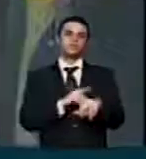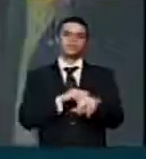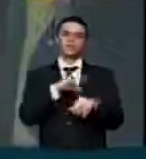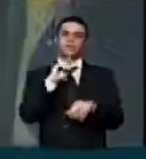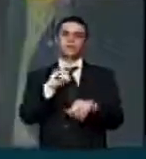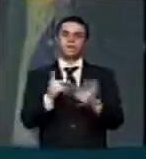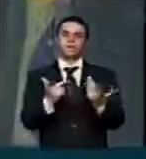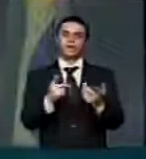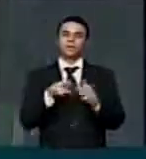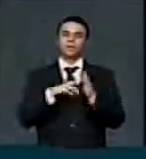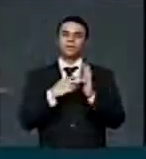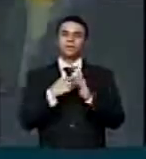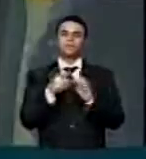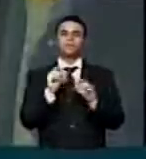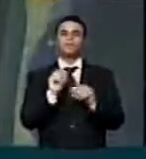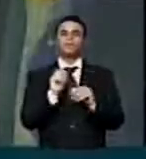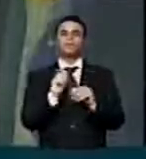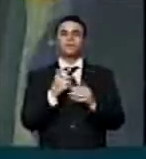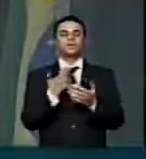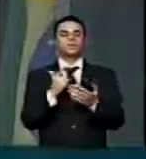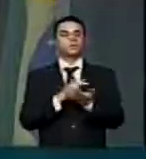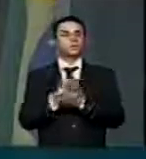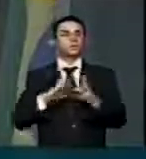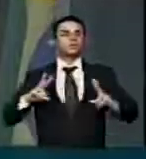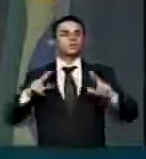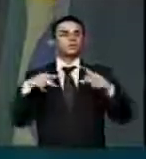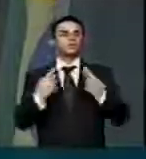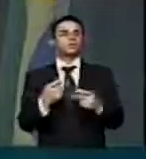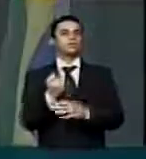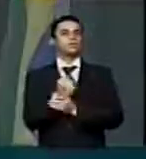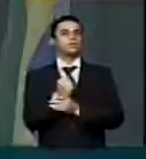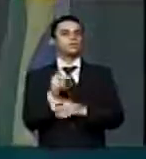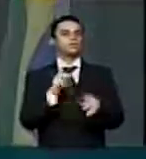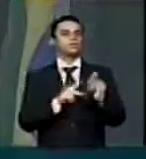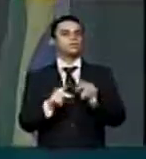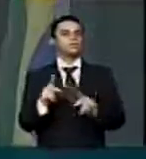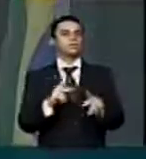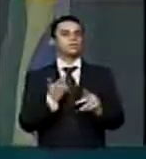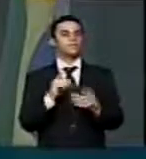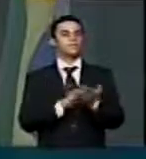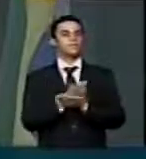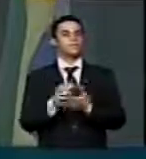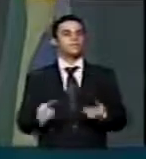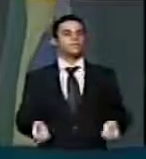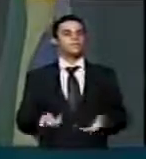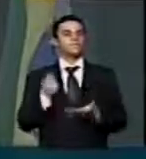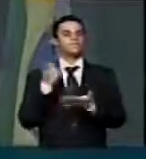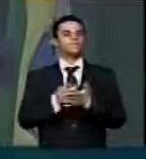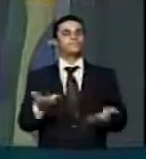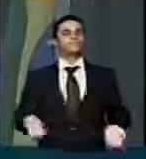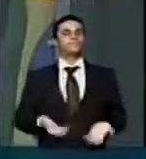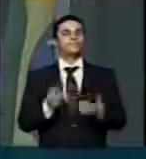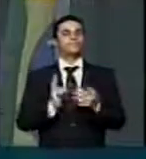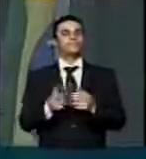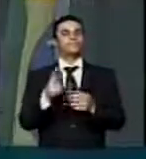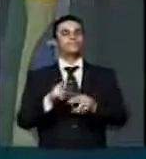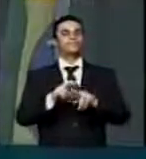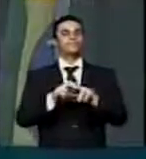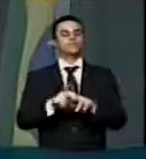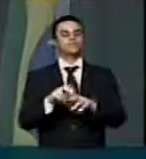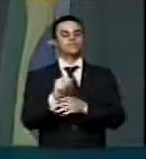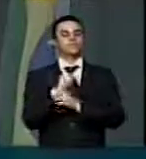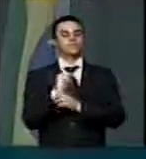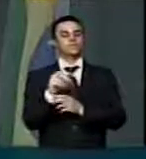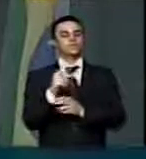é porque não vai haver nenhuma herança positiva para a segurança pública. Não há investimentos permanentes. Por isso a segurança pública vai se